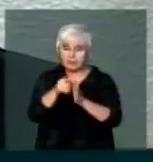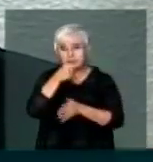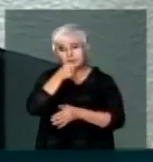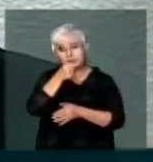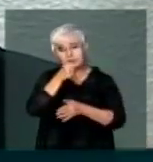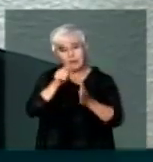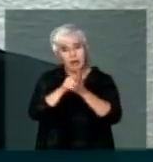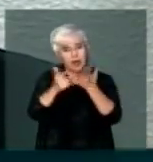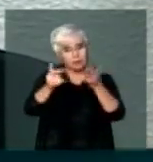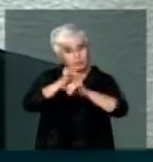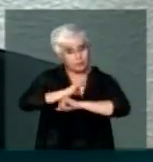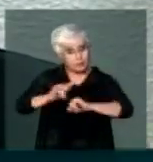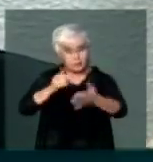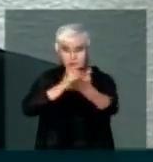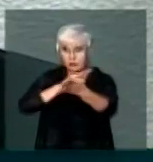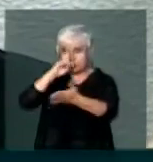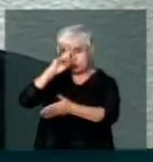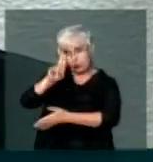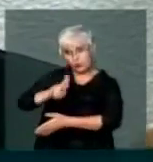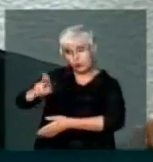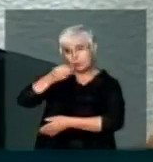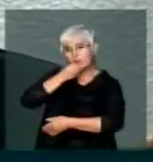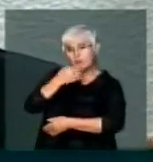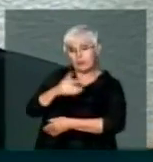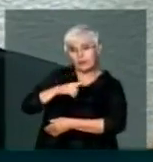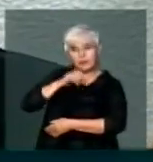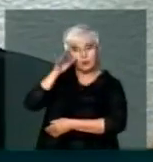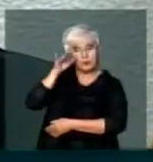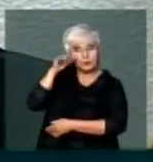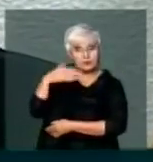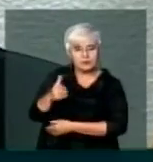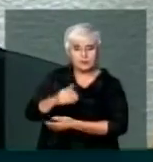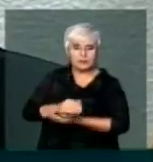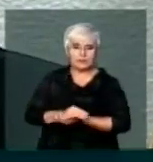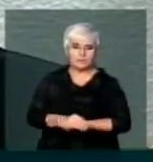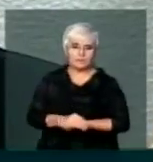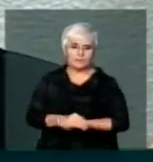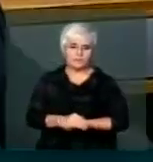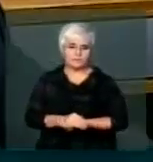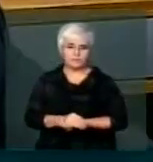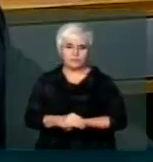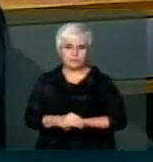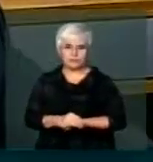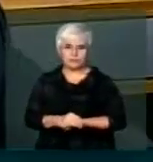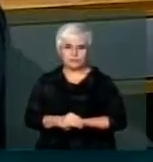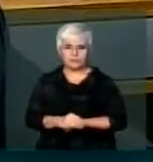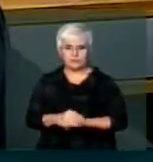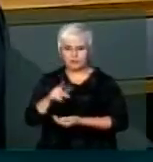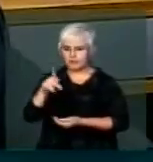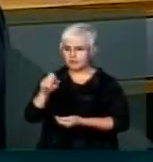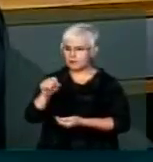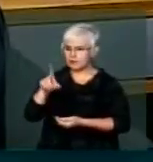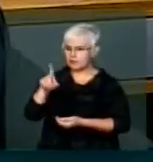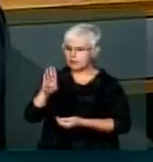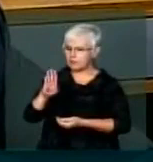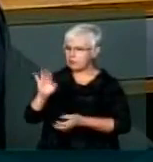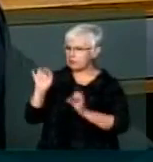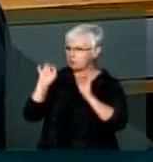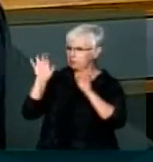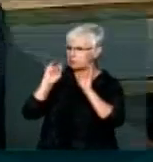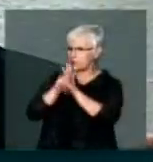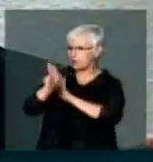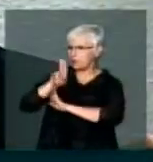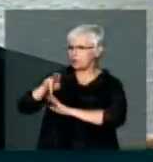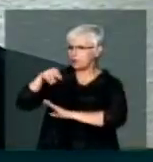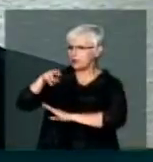Que é muito bem utilizado pelos senhores Quando tem interesse... Ah, o PSDB sempre foi um expert em usar a mídia Não, mas é... Sempre foi PT